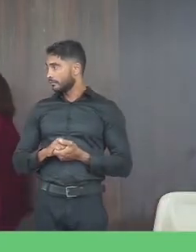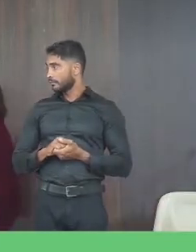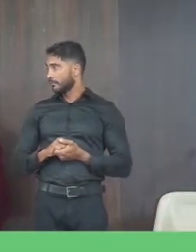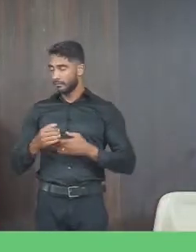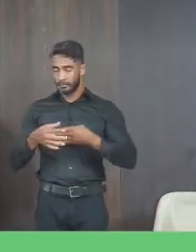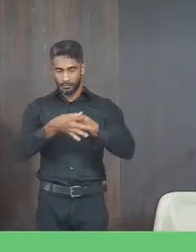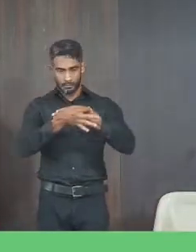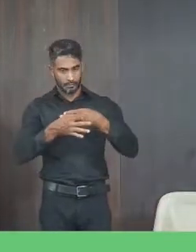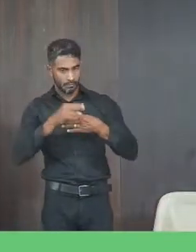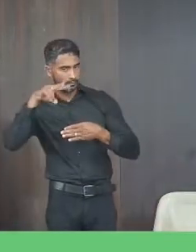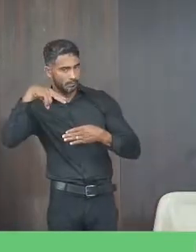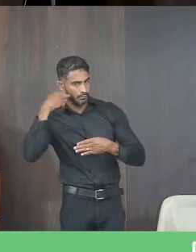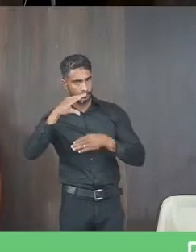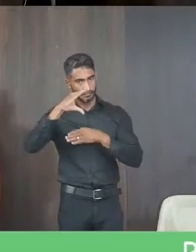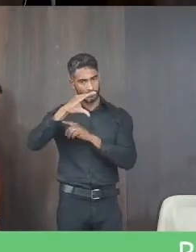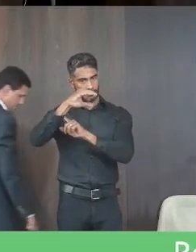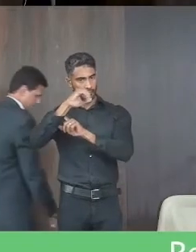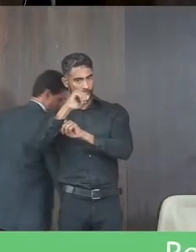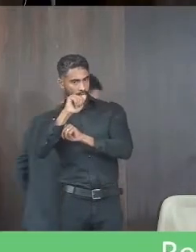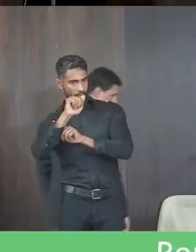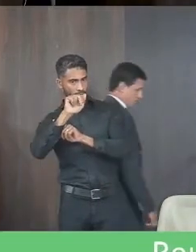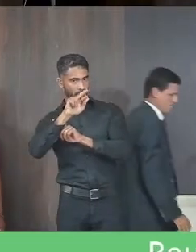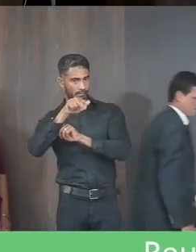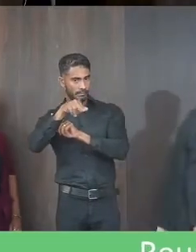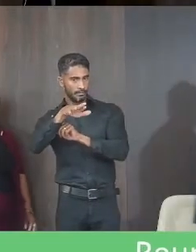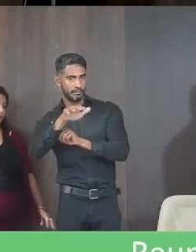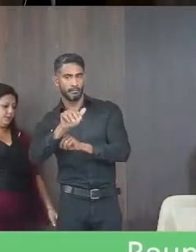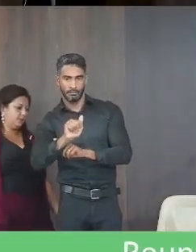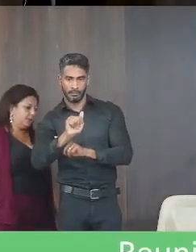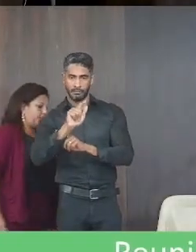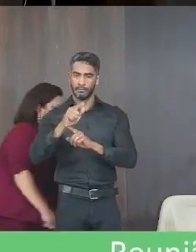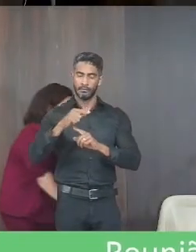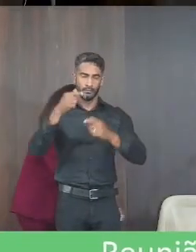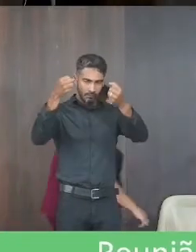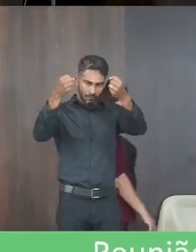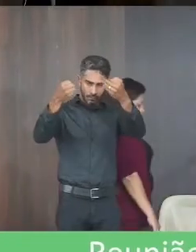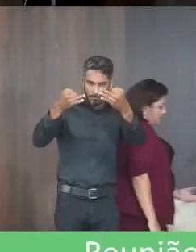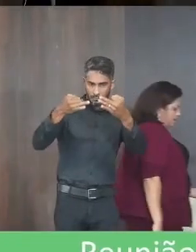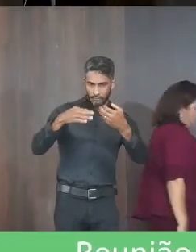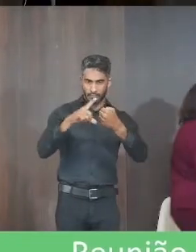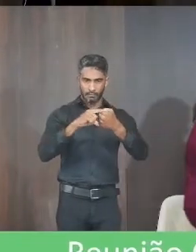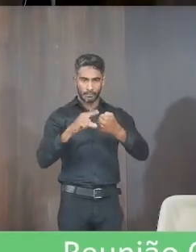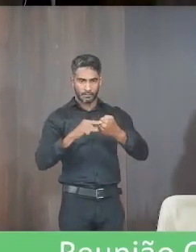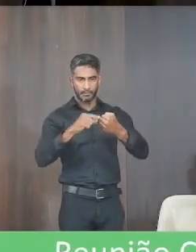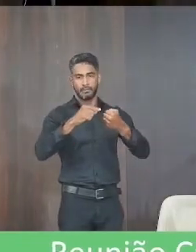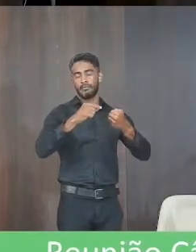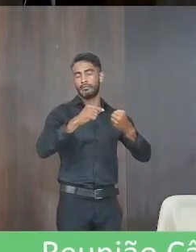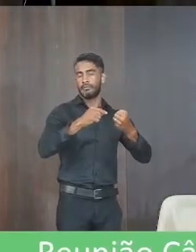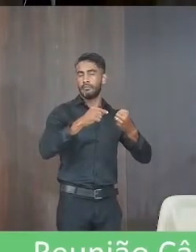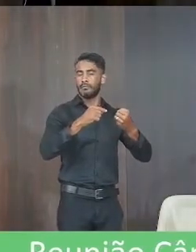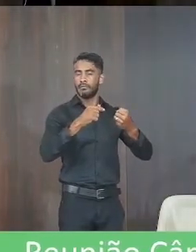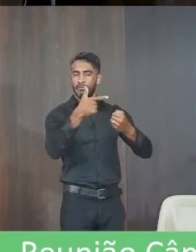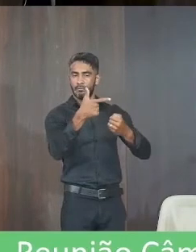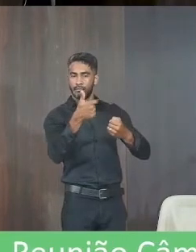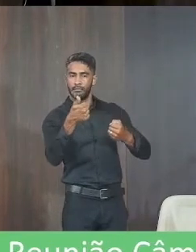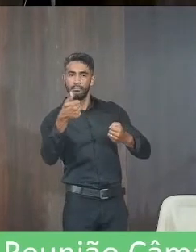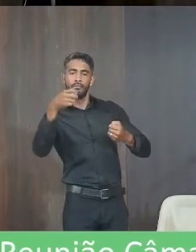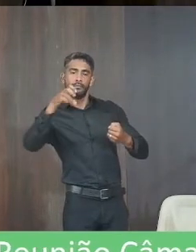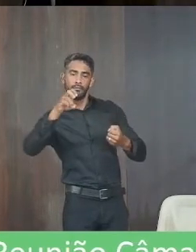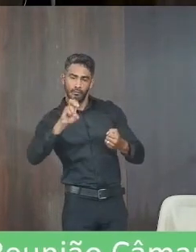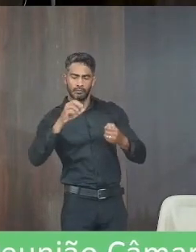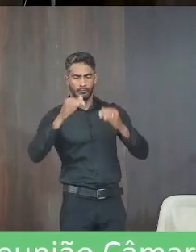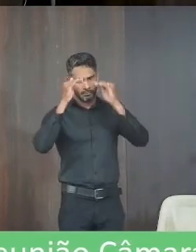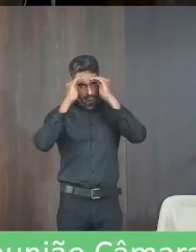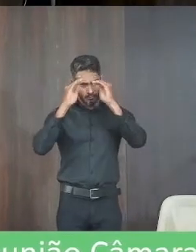autoria vereadora Carmelina Romana da Silva Teixeira a vereadora que subscreve nos termos do artigo 215 paráfrica do regimento interno desta casa vem